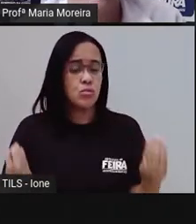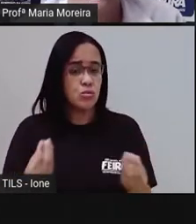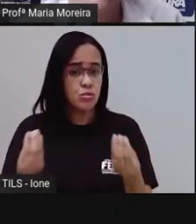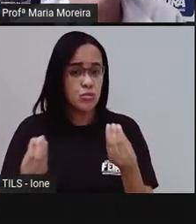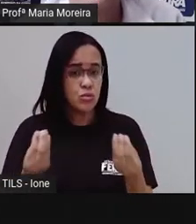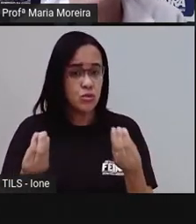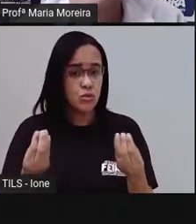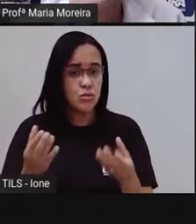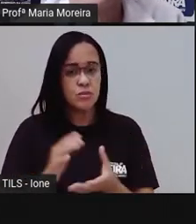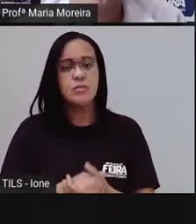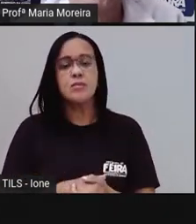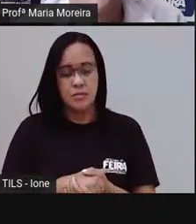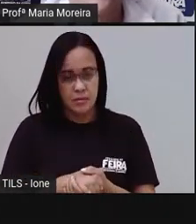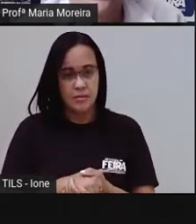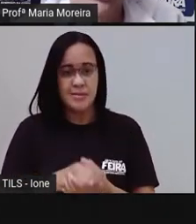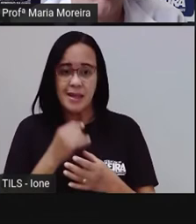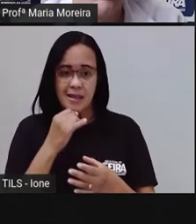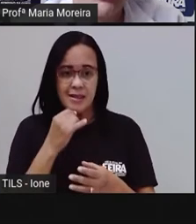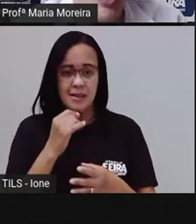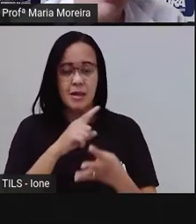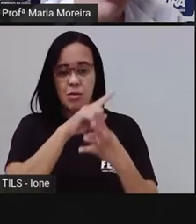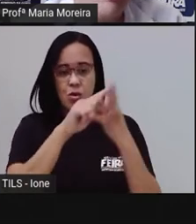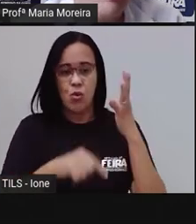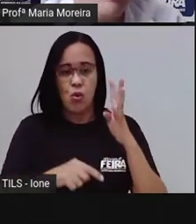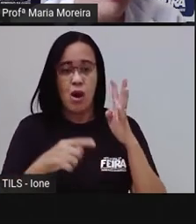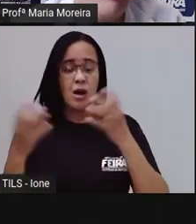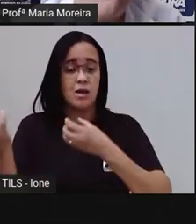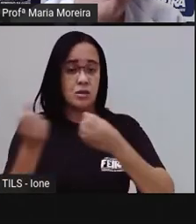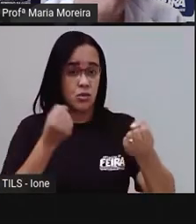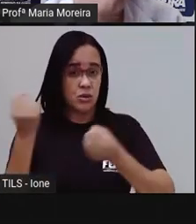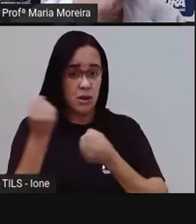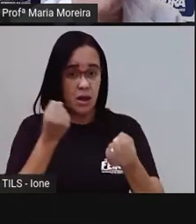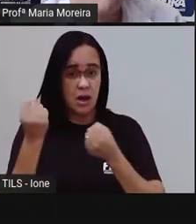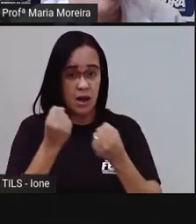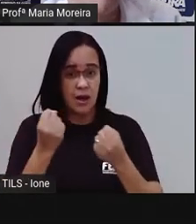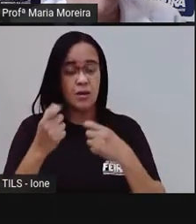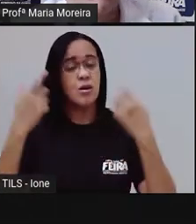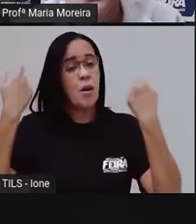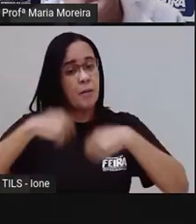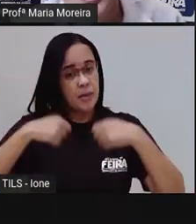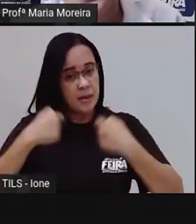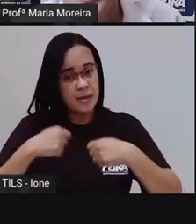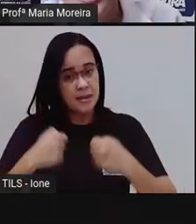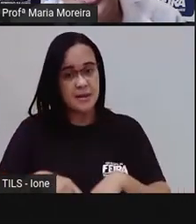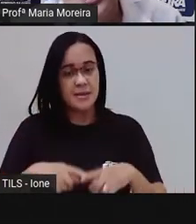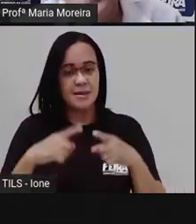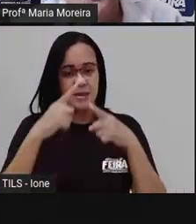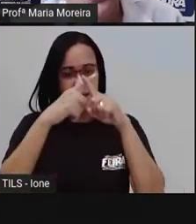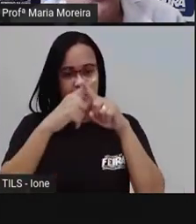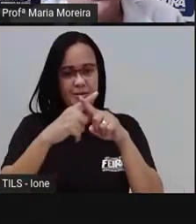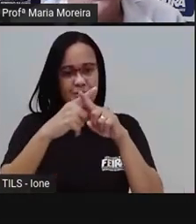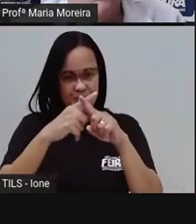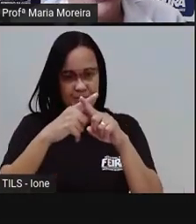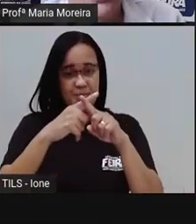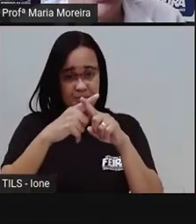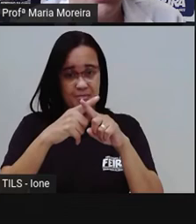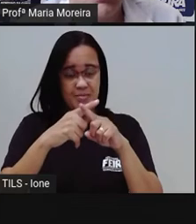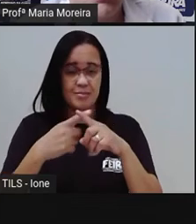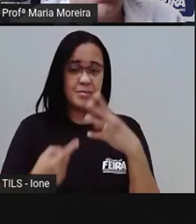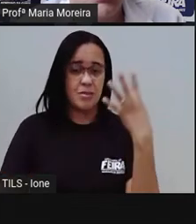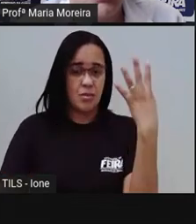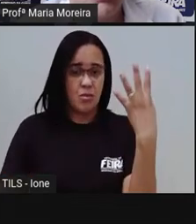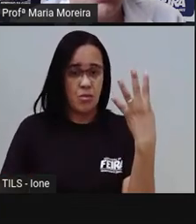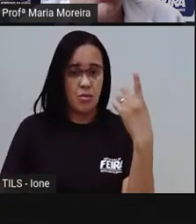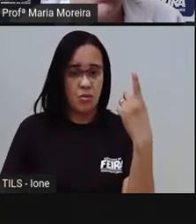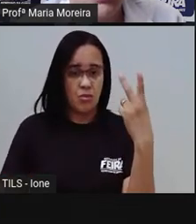carros, né? Então, eu vou pegar a quantidade que tem aqui e vou multiplicar pela quantidade que tem aqui. Quanto eu tenho aqui, ó?